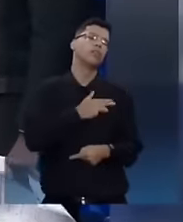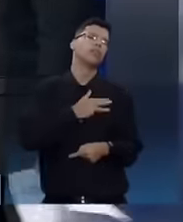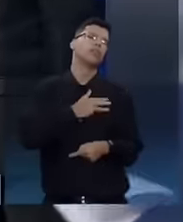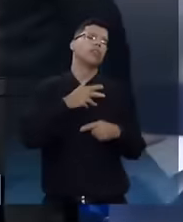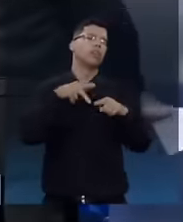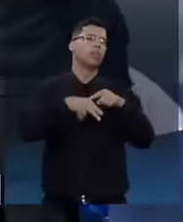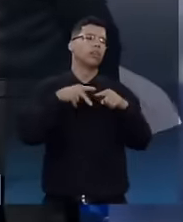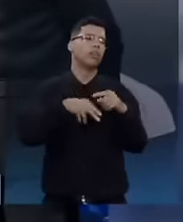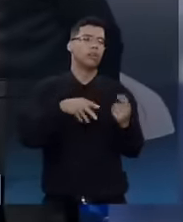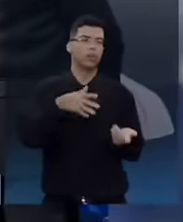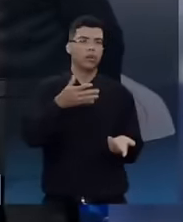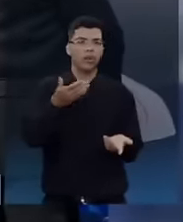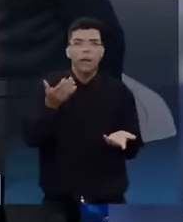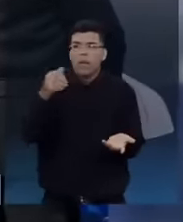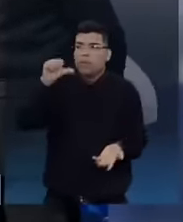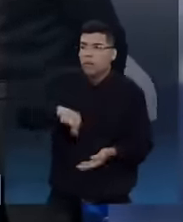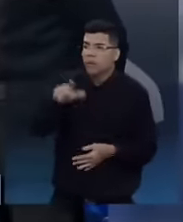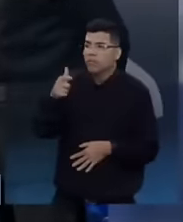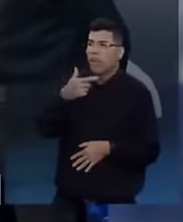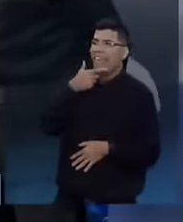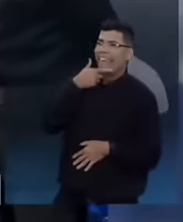Você ria o tempo inteiro?